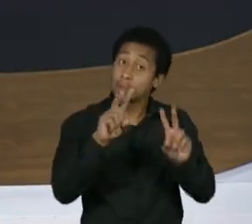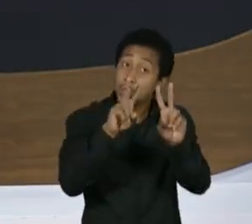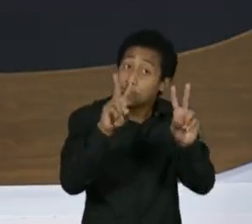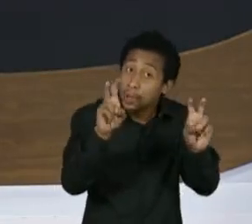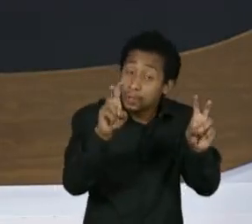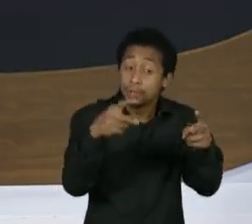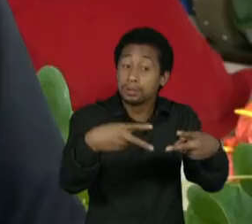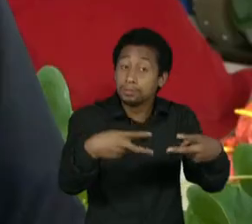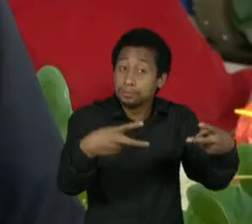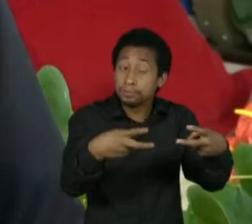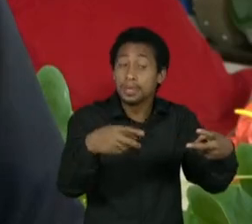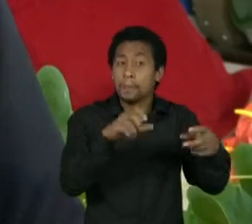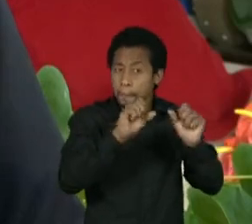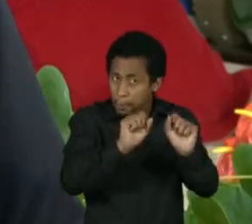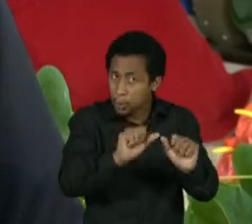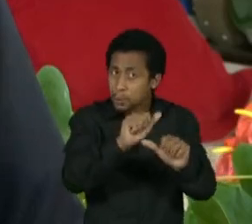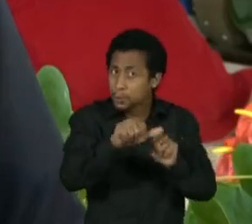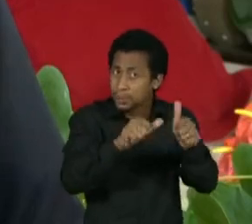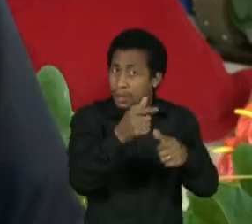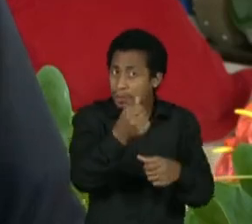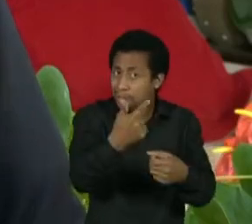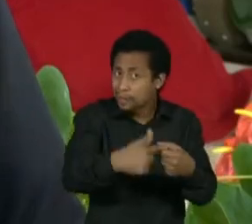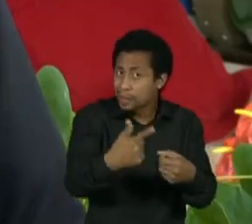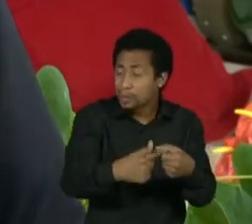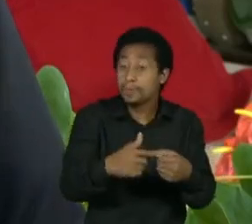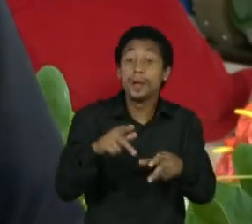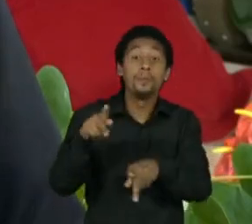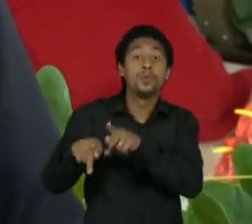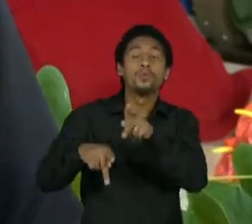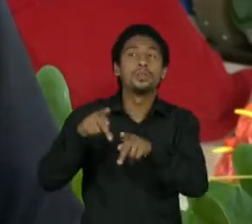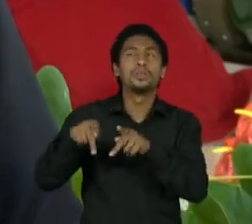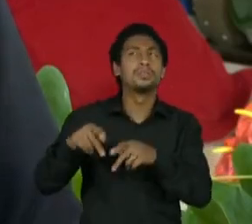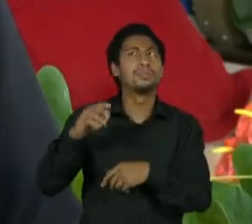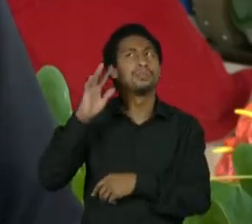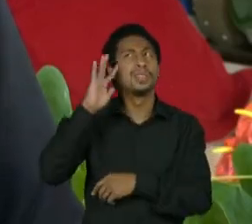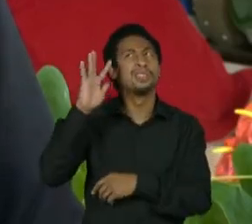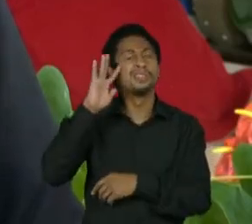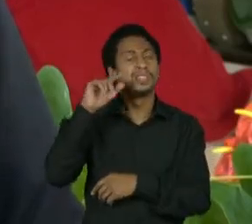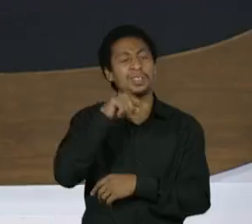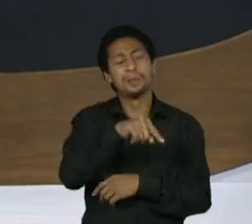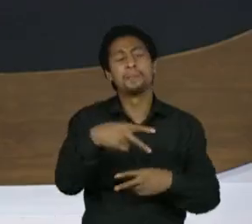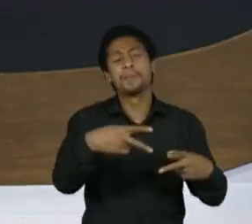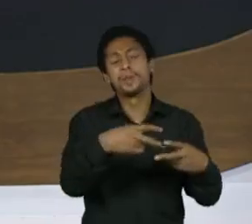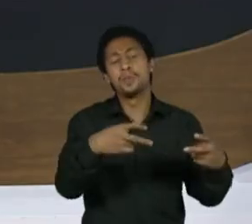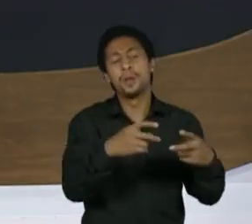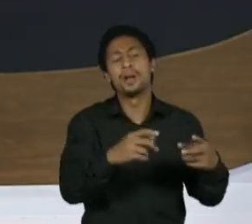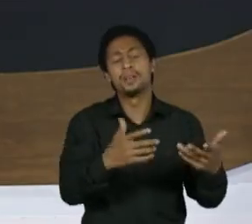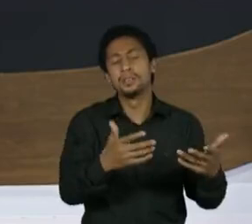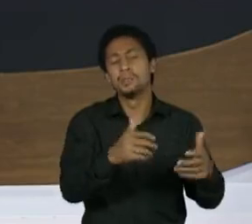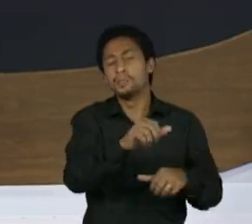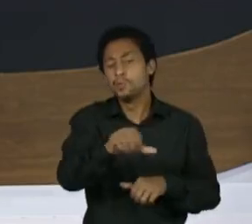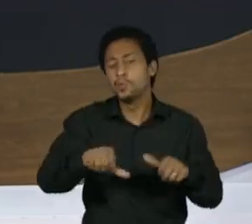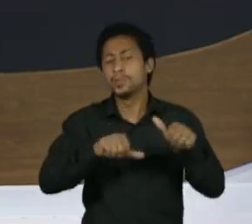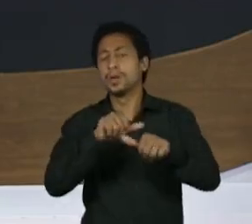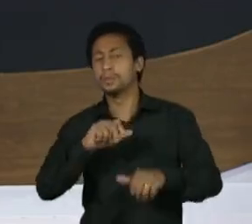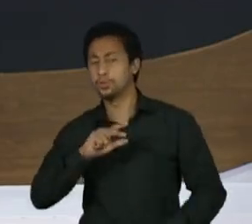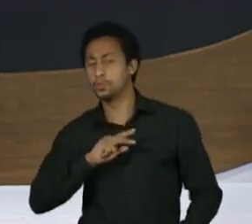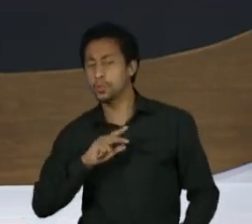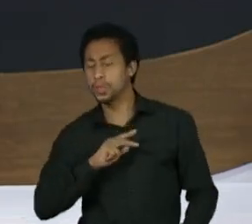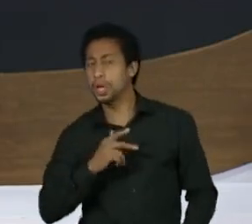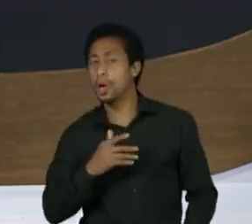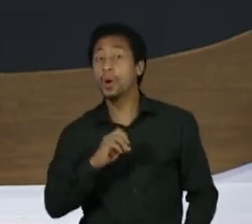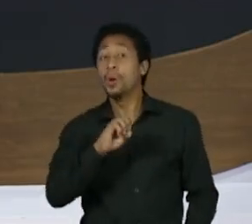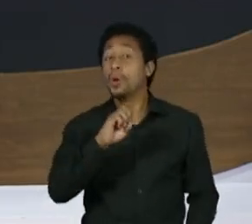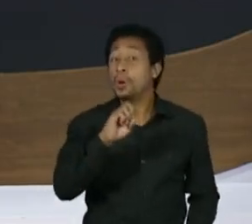ótica do consumidor, não é realmente mais ilusório pensar em privatizar essa empresa ou pensar em fazer as pessoas